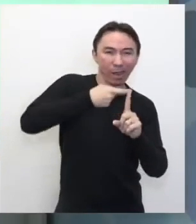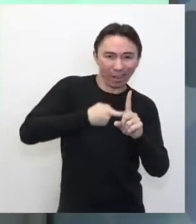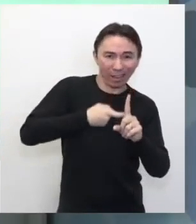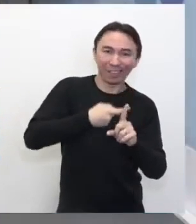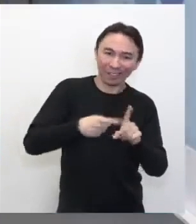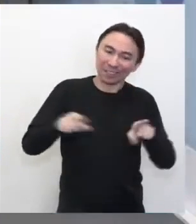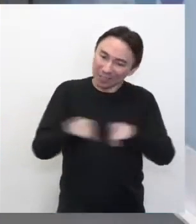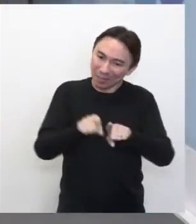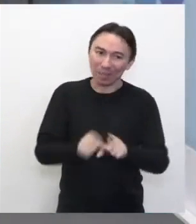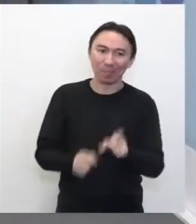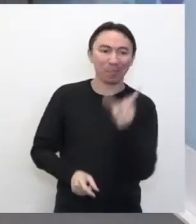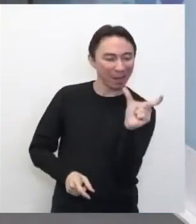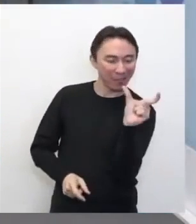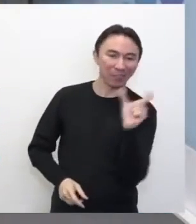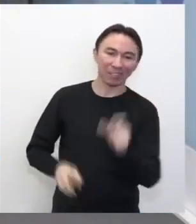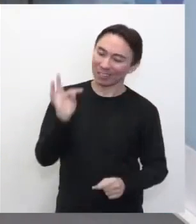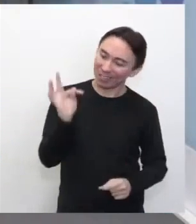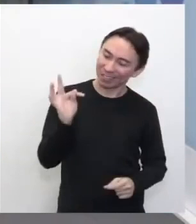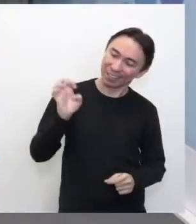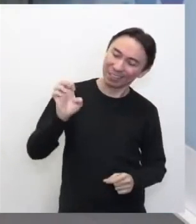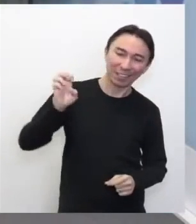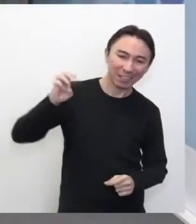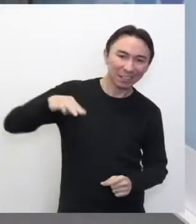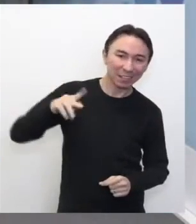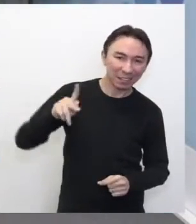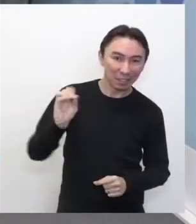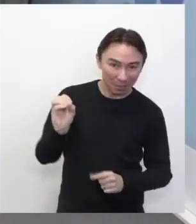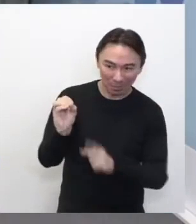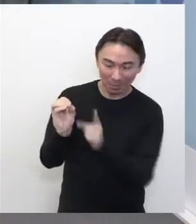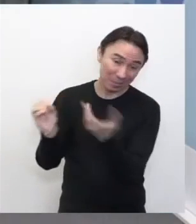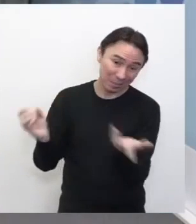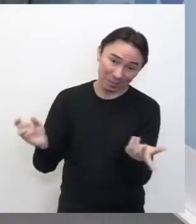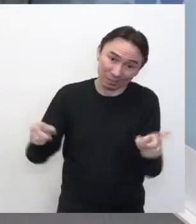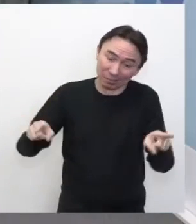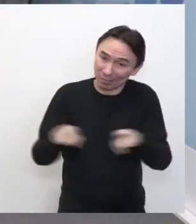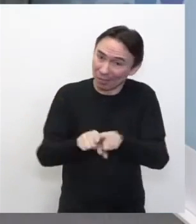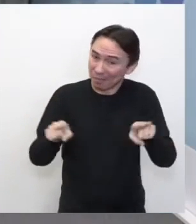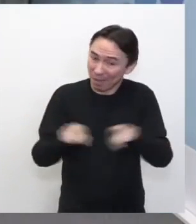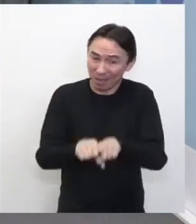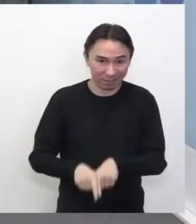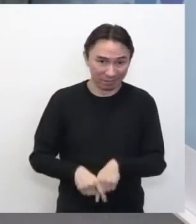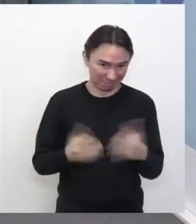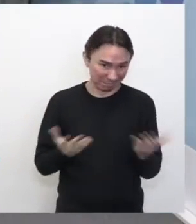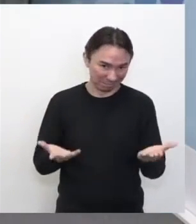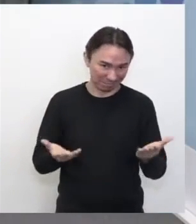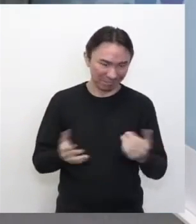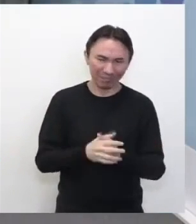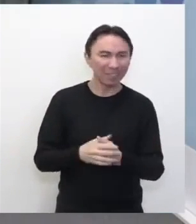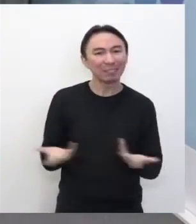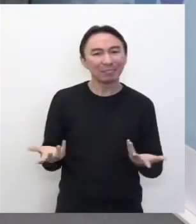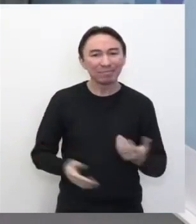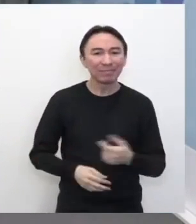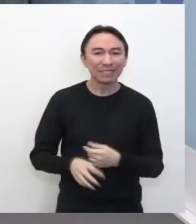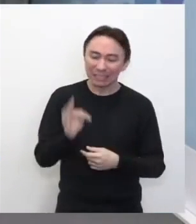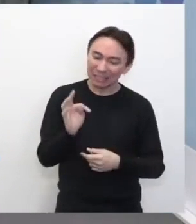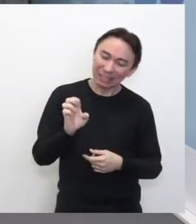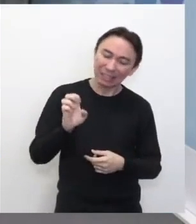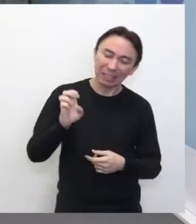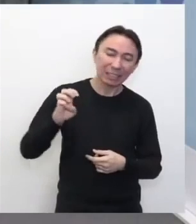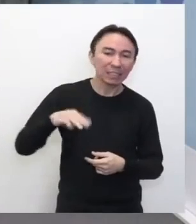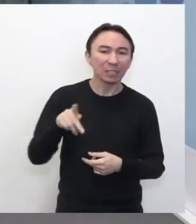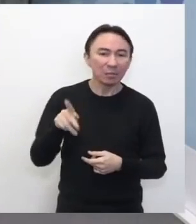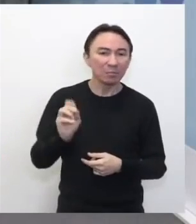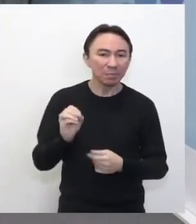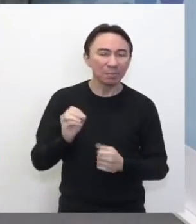usa esse... o tempo tá feio, tira a roupa do varal, né? É isso mesmo, é isso mesmo. Então, o tempo, né? Essa relação do tempo, ela é